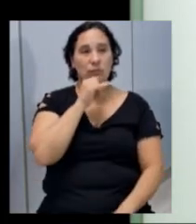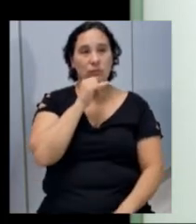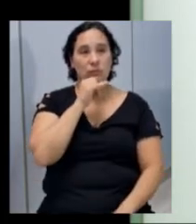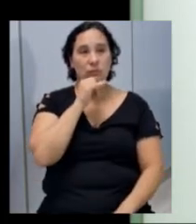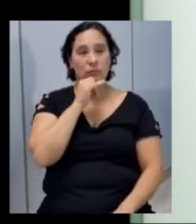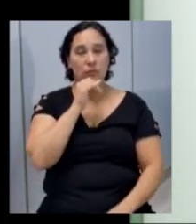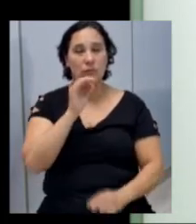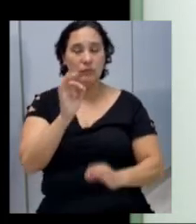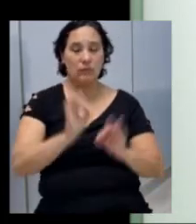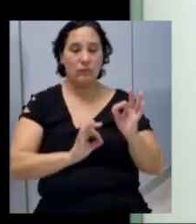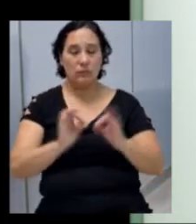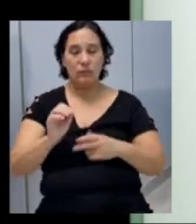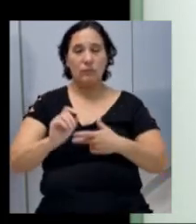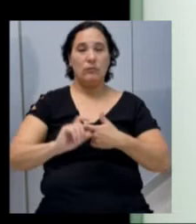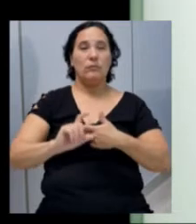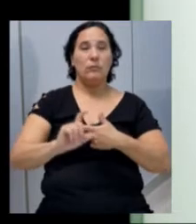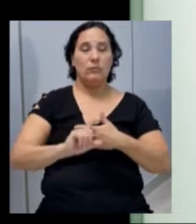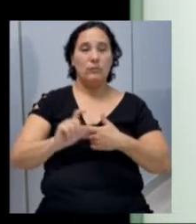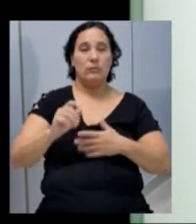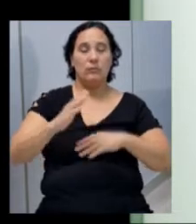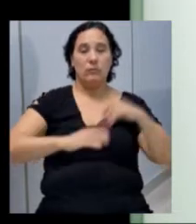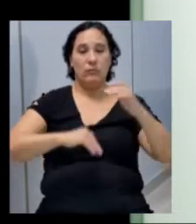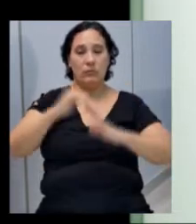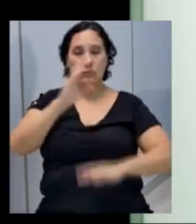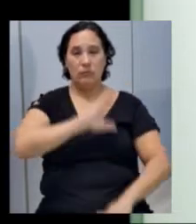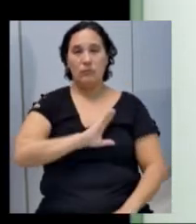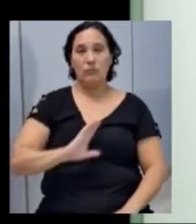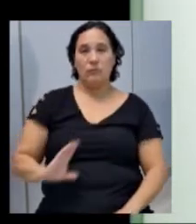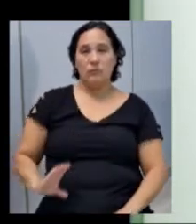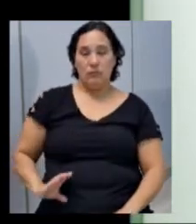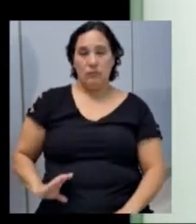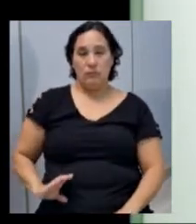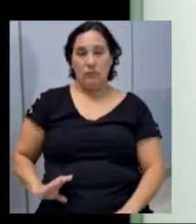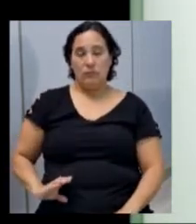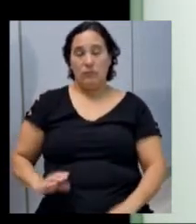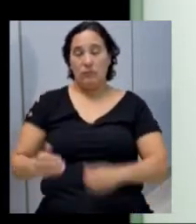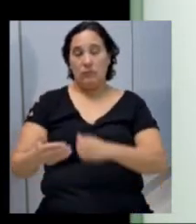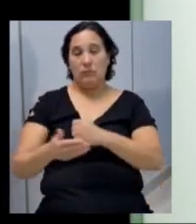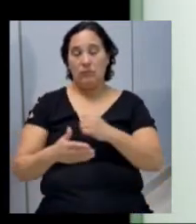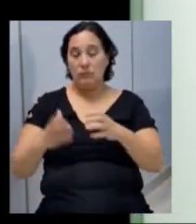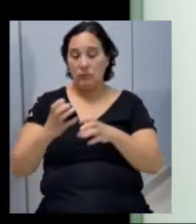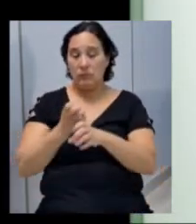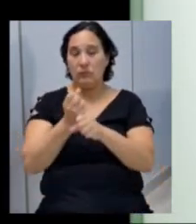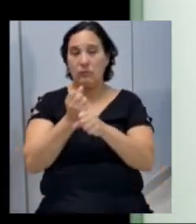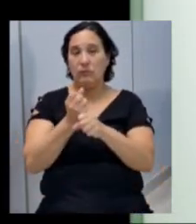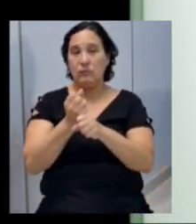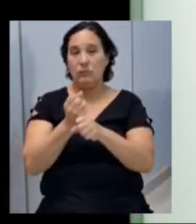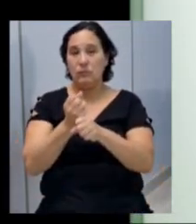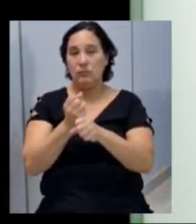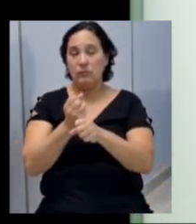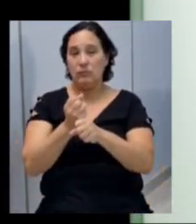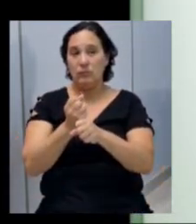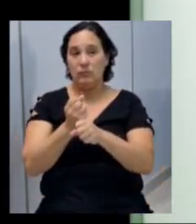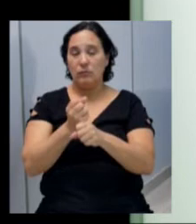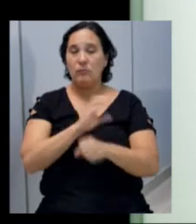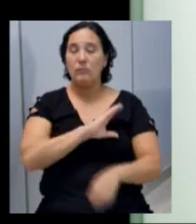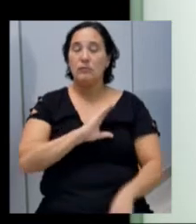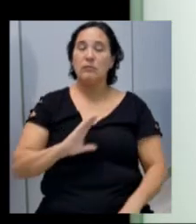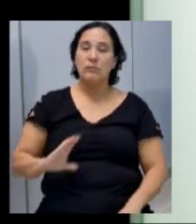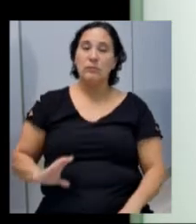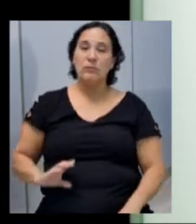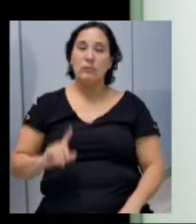infraestrutura legislativa, que seria a construção da Câmara de Vereadores. A base de cálculo para definição da Câmara de Vereadores,